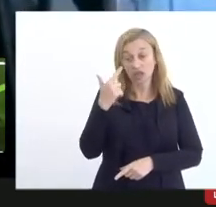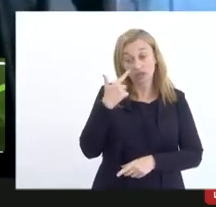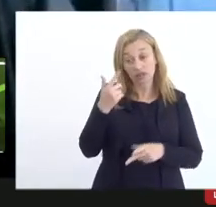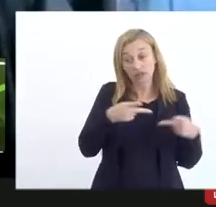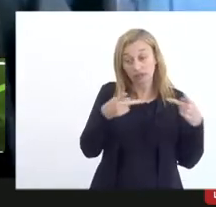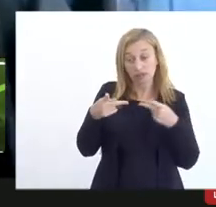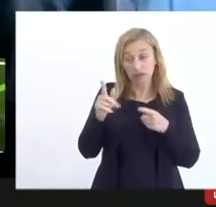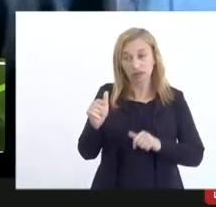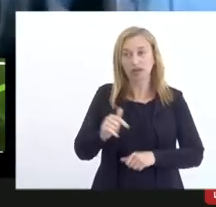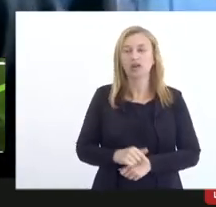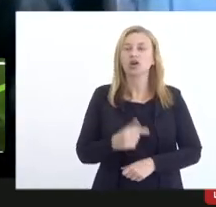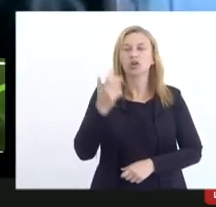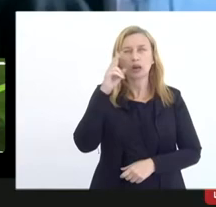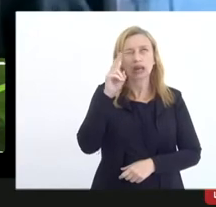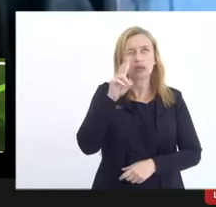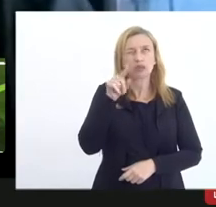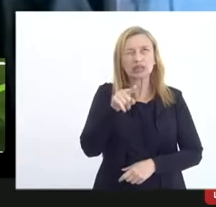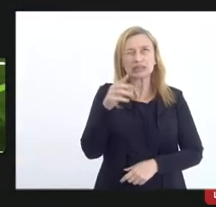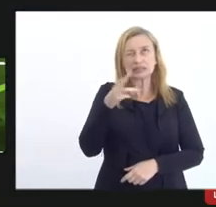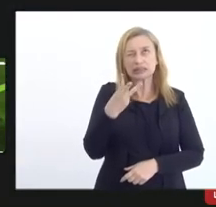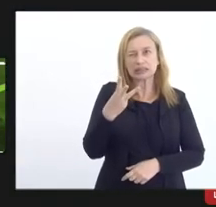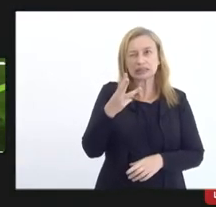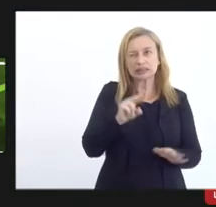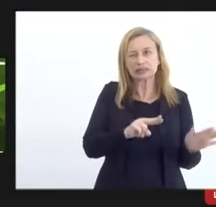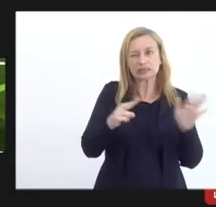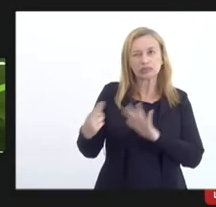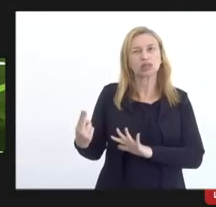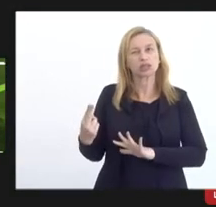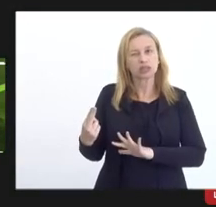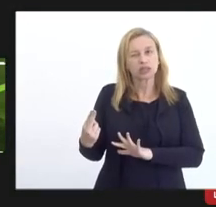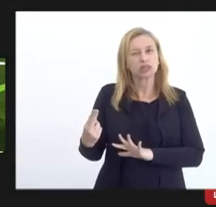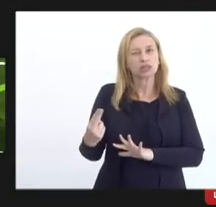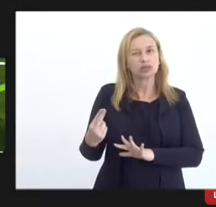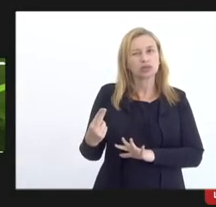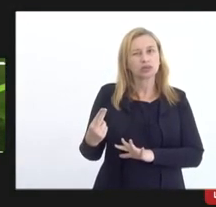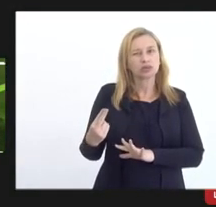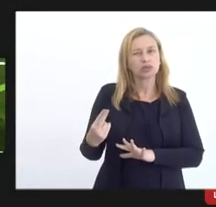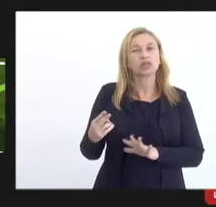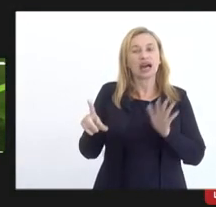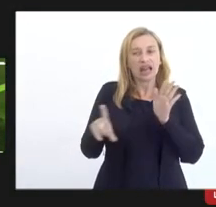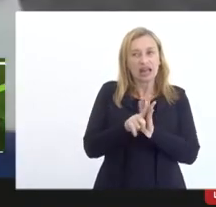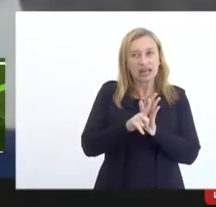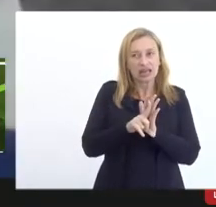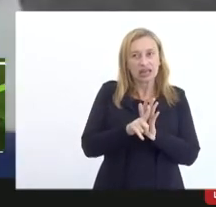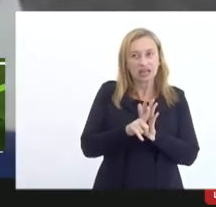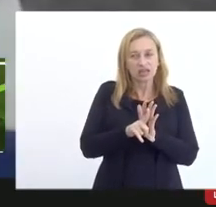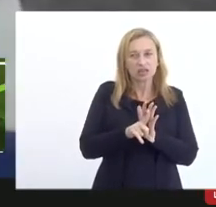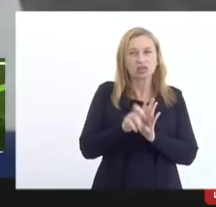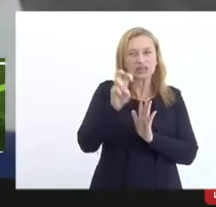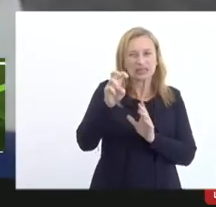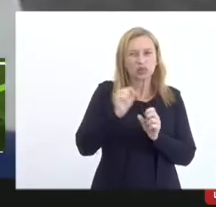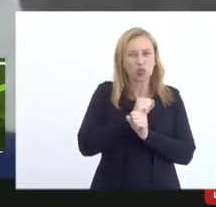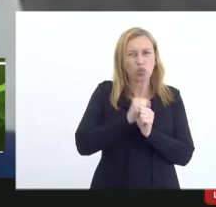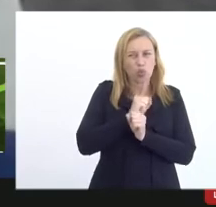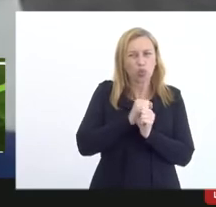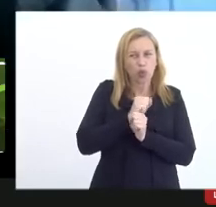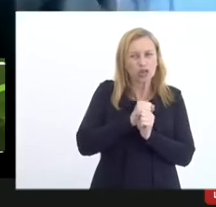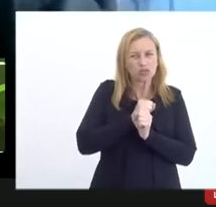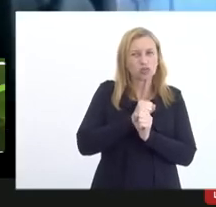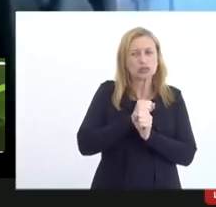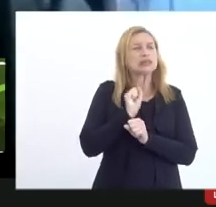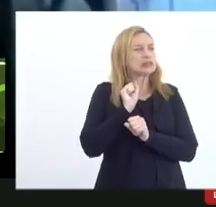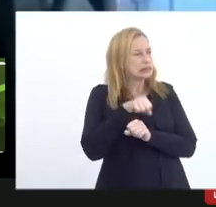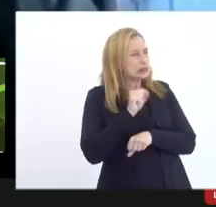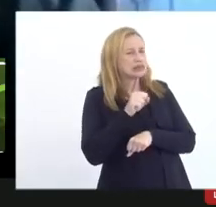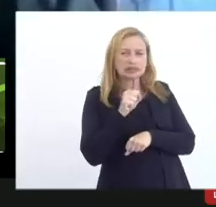atrás ou três semanas que a a lei nacional sancionada que deu essa polêmica toda que se não me engano são cinco anos são cinco